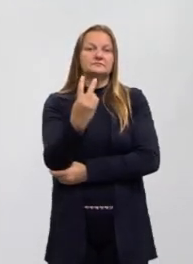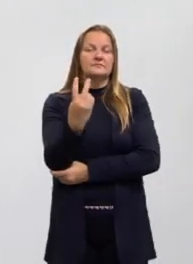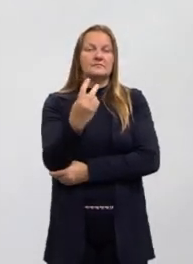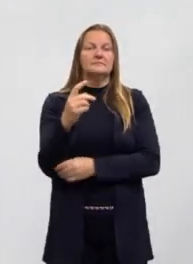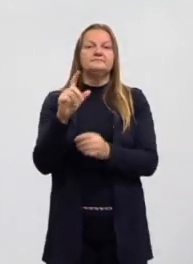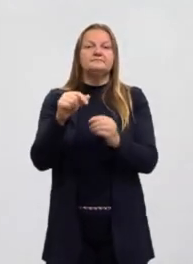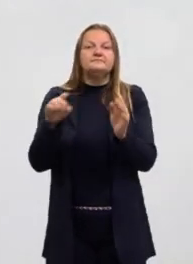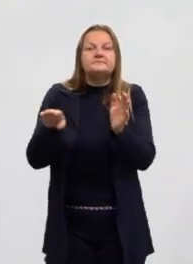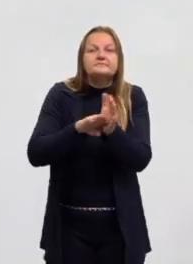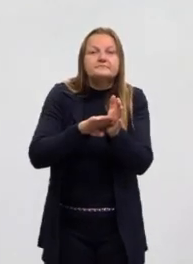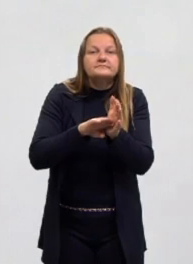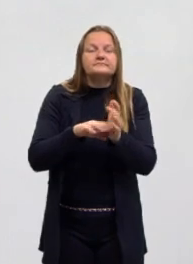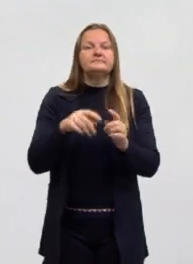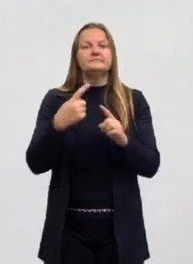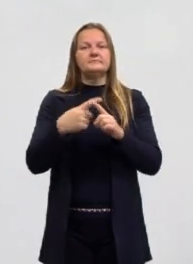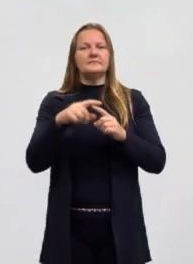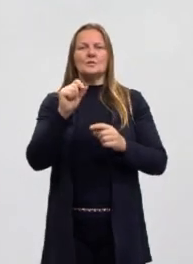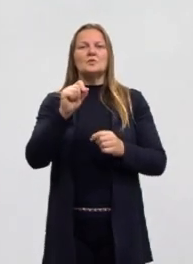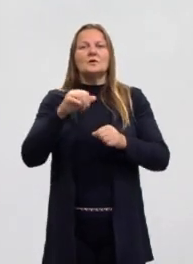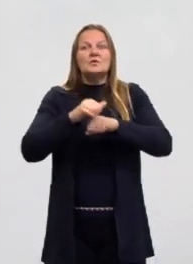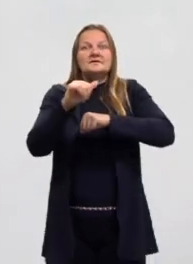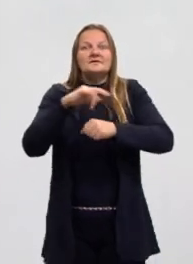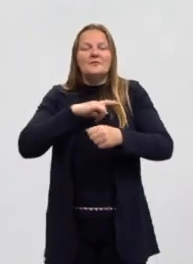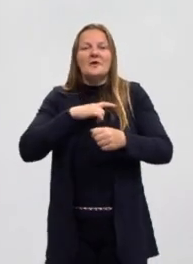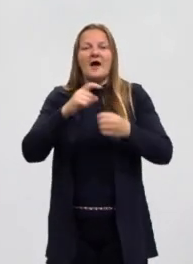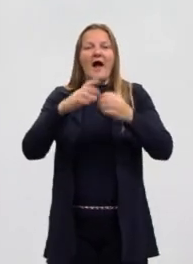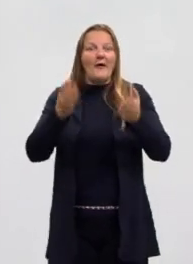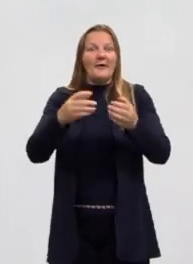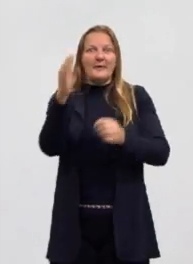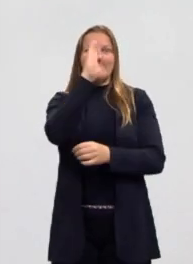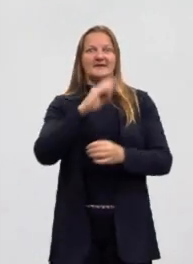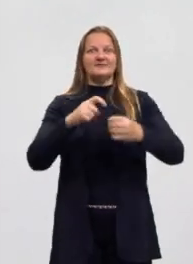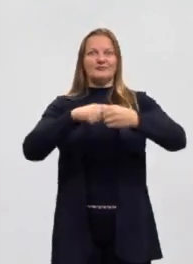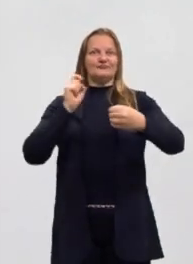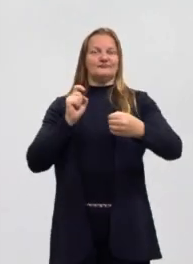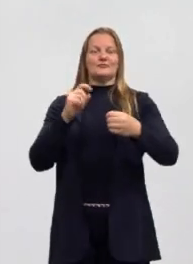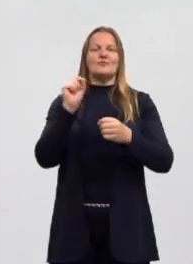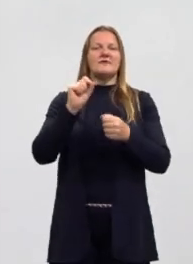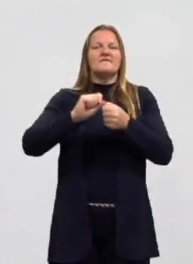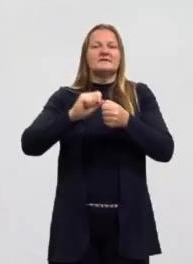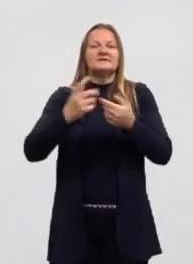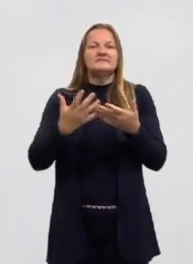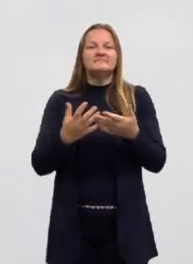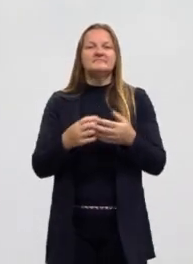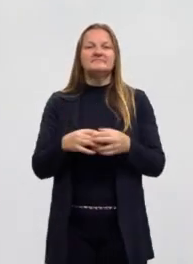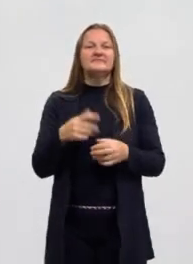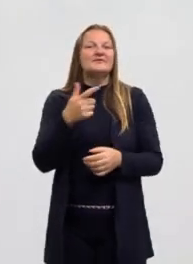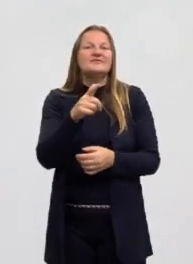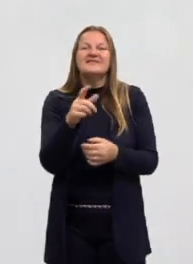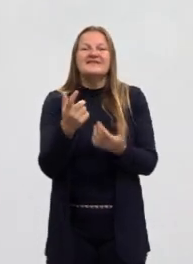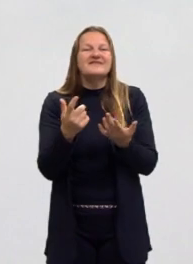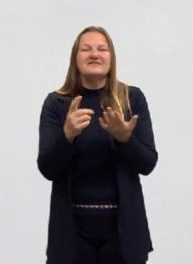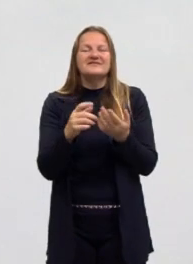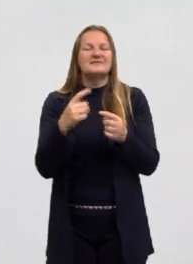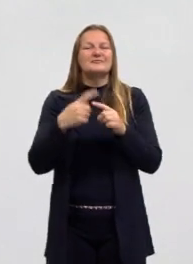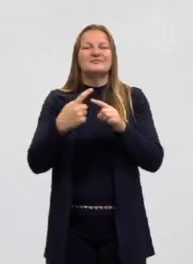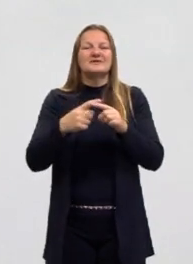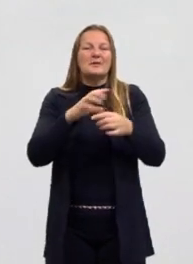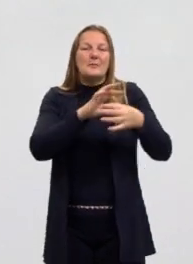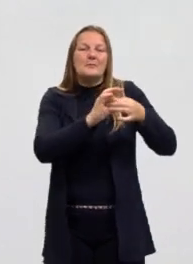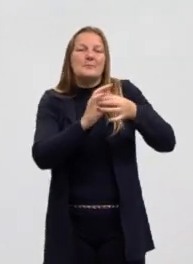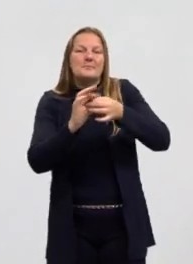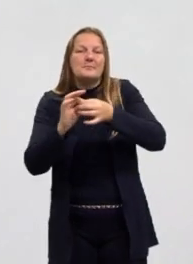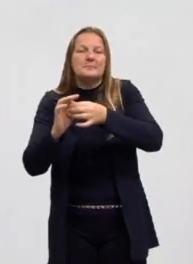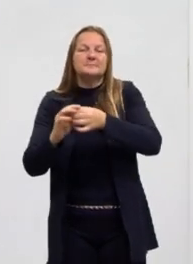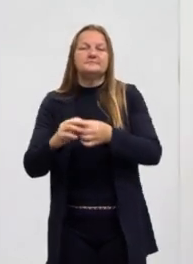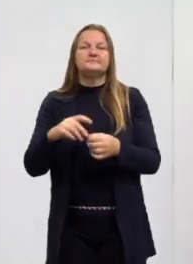gente chega também com aquela coisa assim, bom, agora somos independentes, o que vamos fazer? Não teve muito como lá naquele momento, por quê?